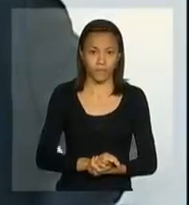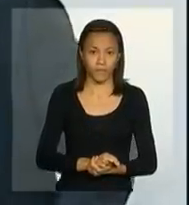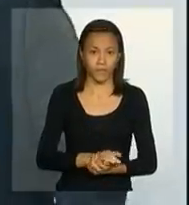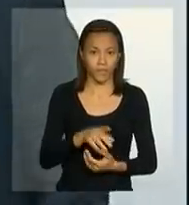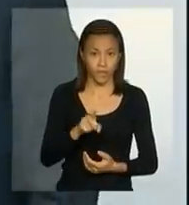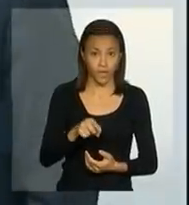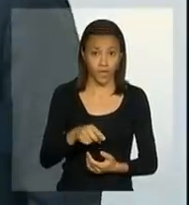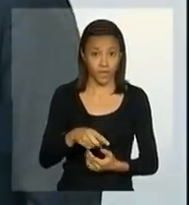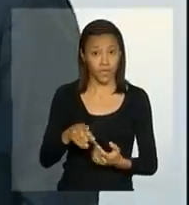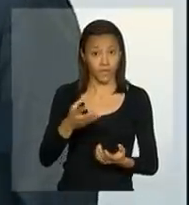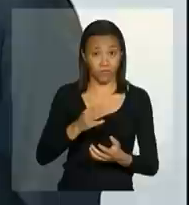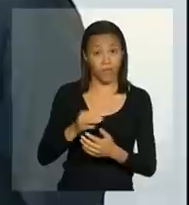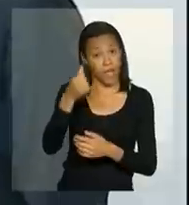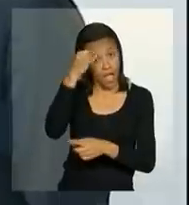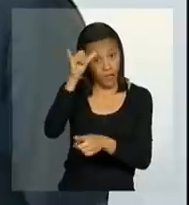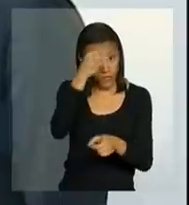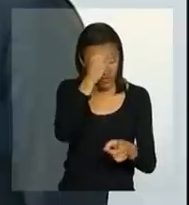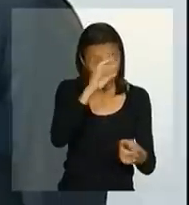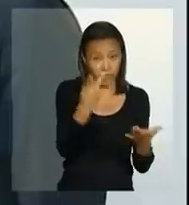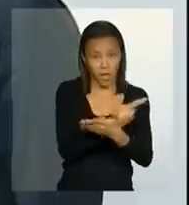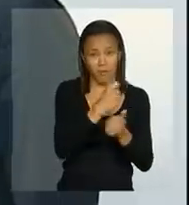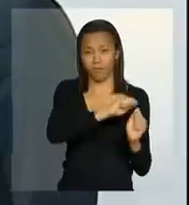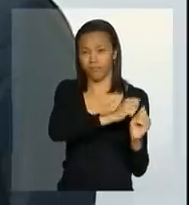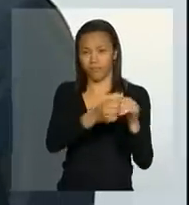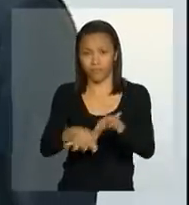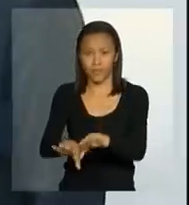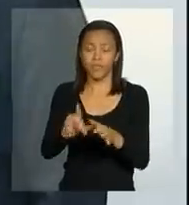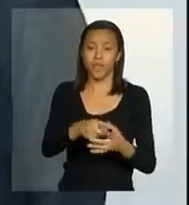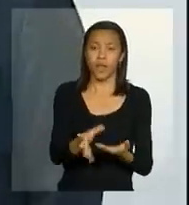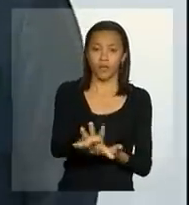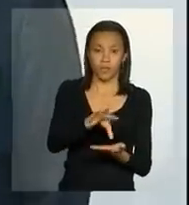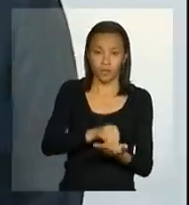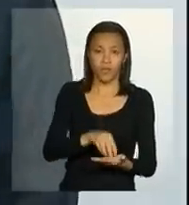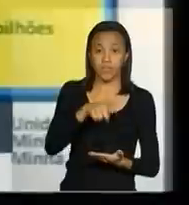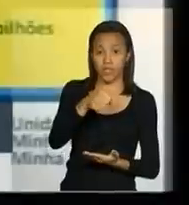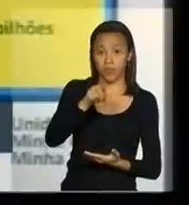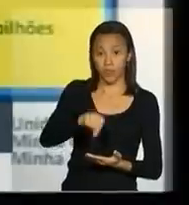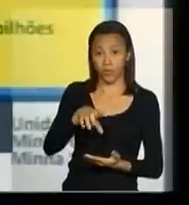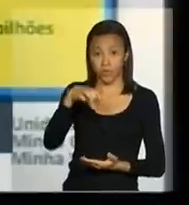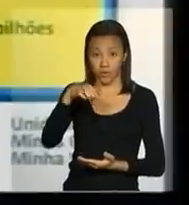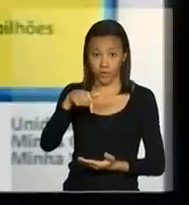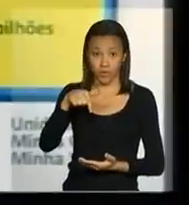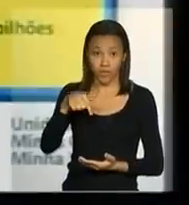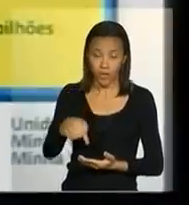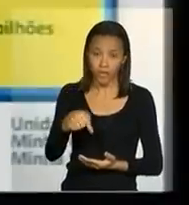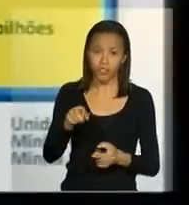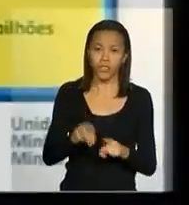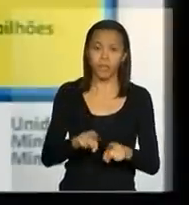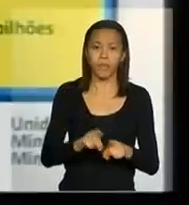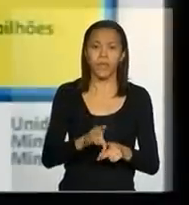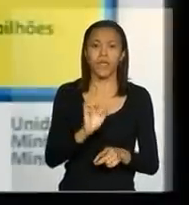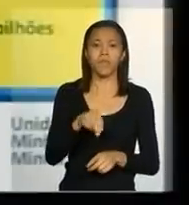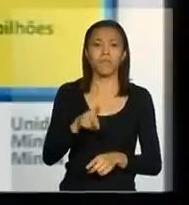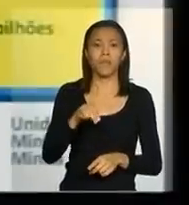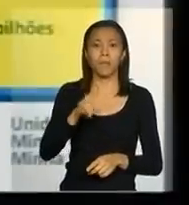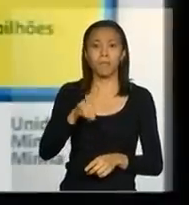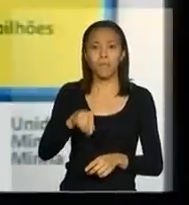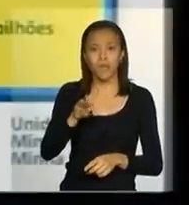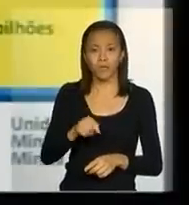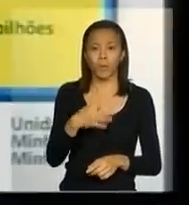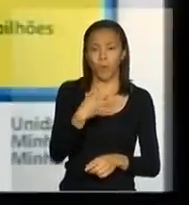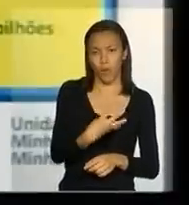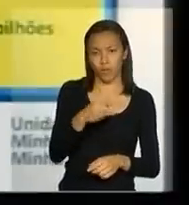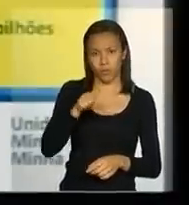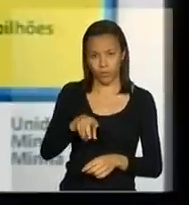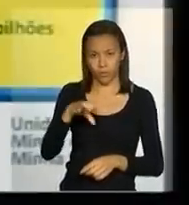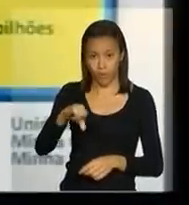iniciativas de prevenção, os números são esses. Dotação do Orçamento 7,7, o empenhamento de 4,9 e o